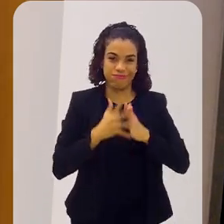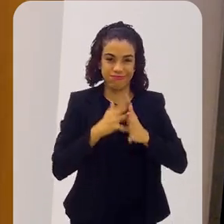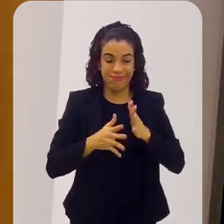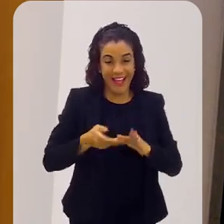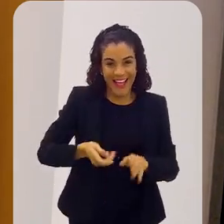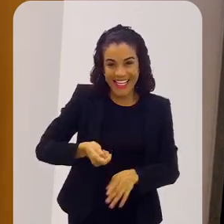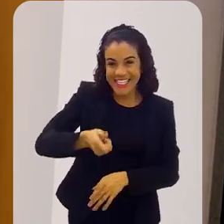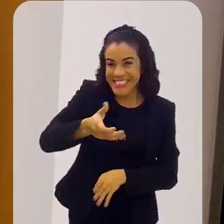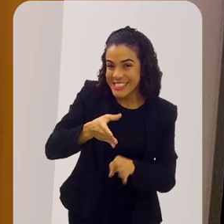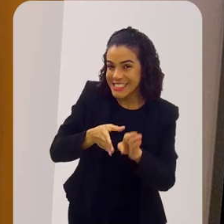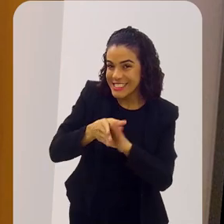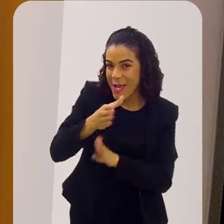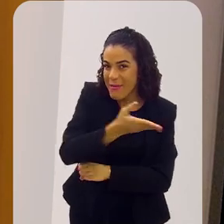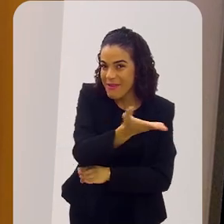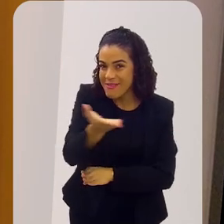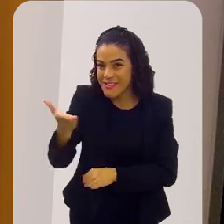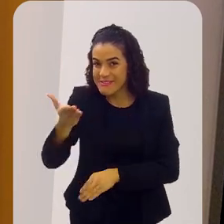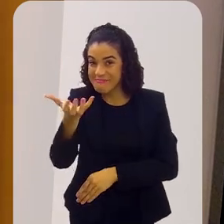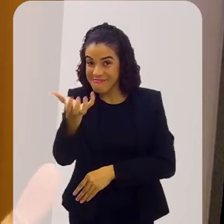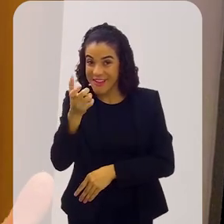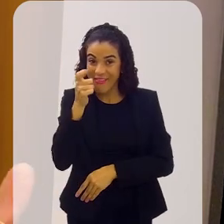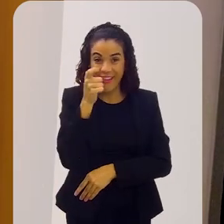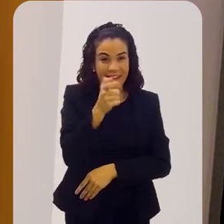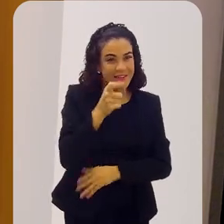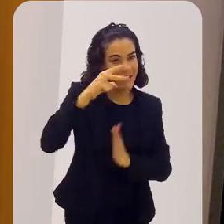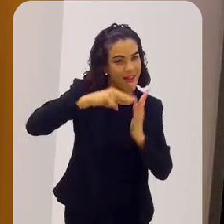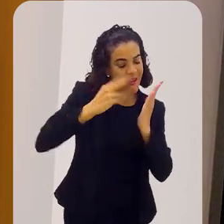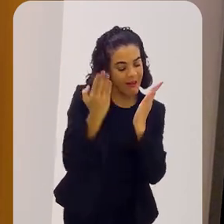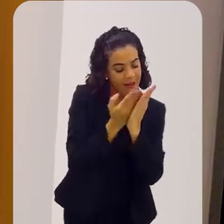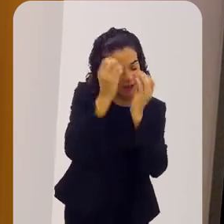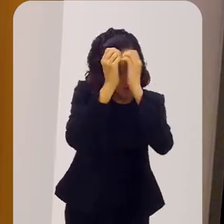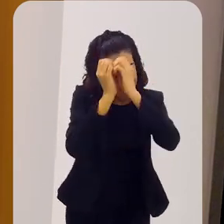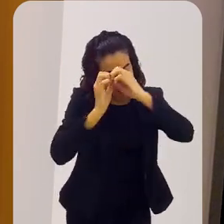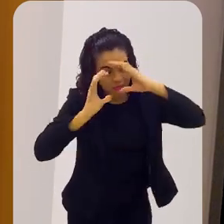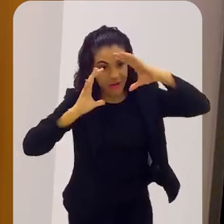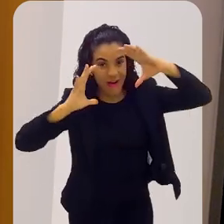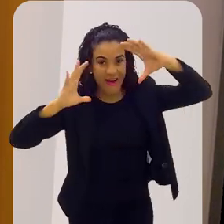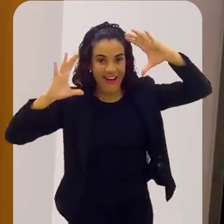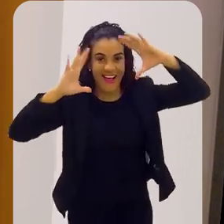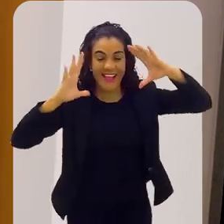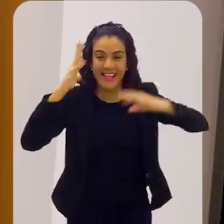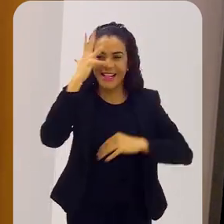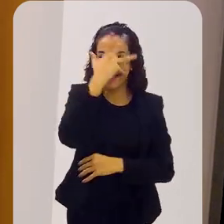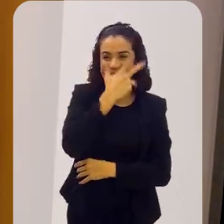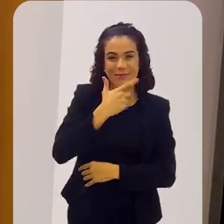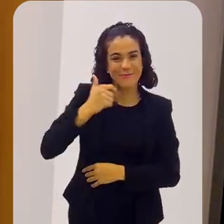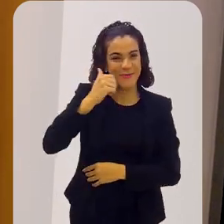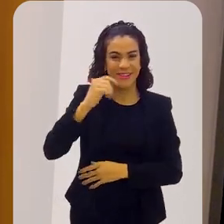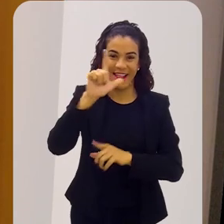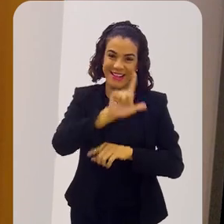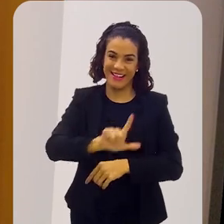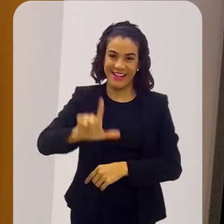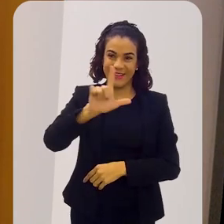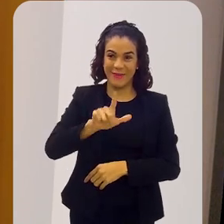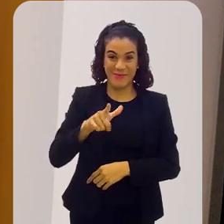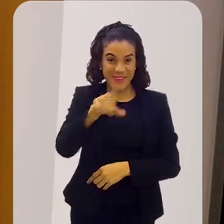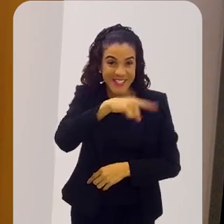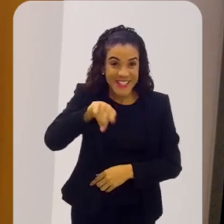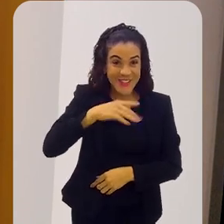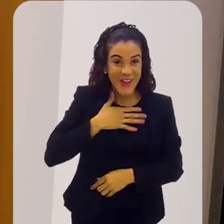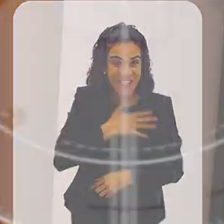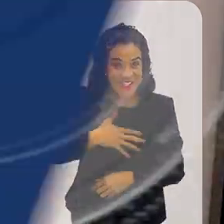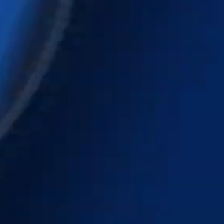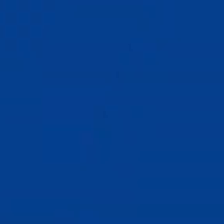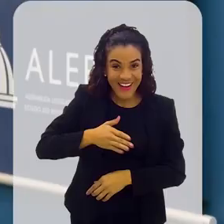nós. É isso. Fica aí a dica para quem quiser se aventurar por esse mundo, mundo, vasto e lindo mundo